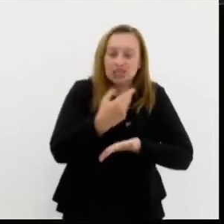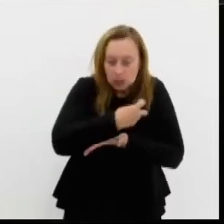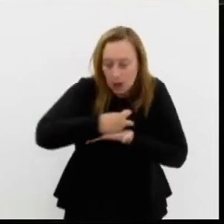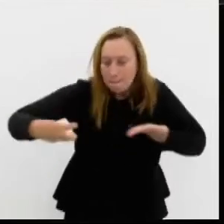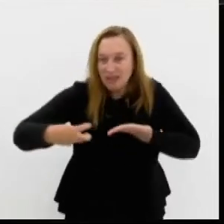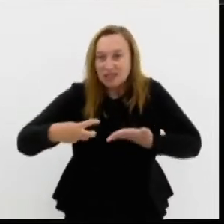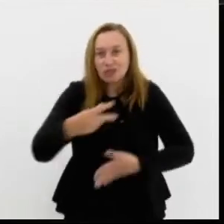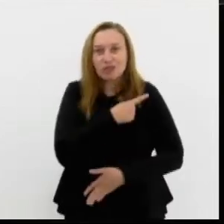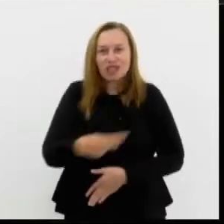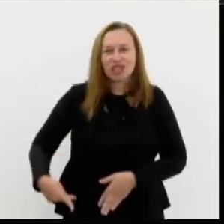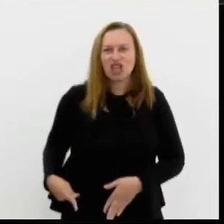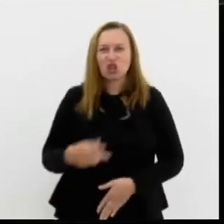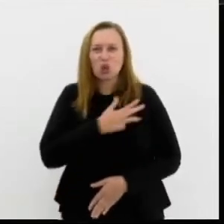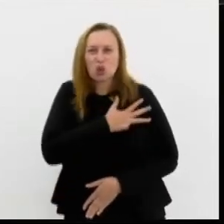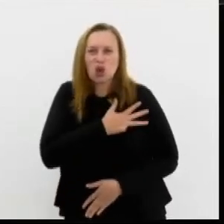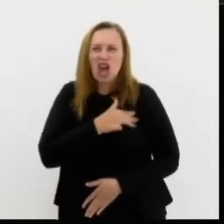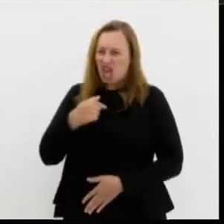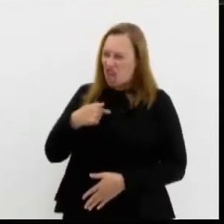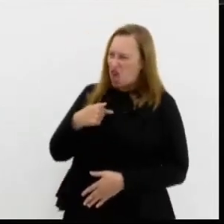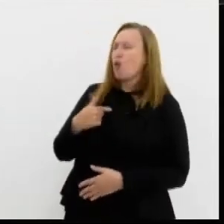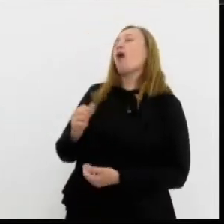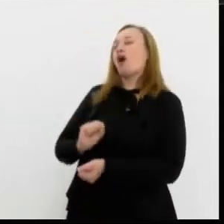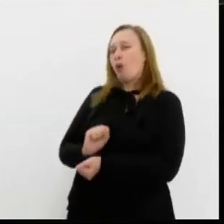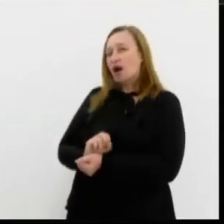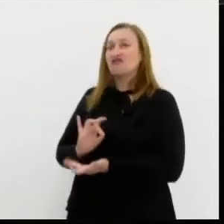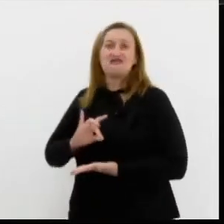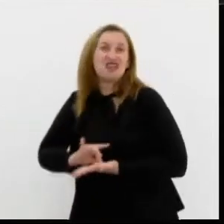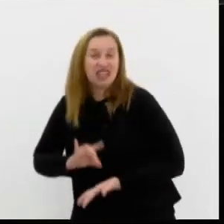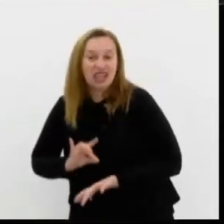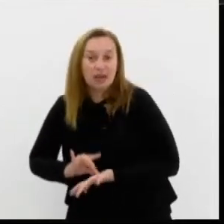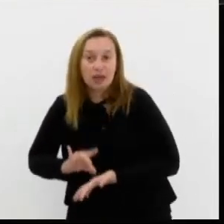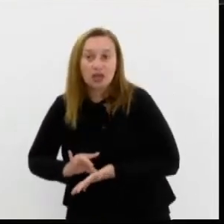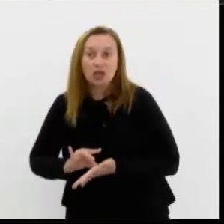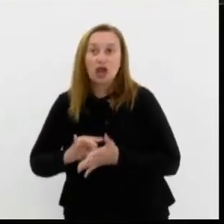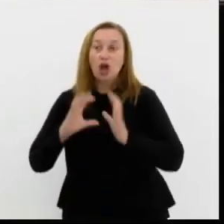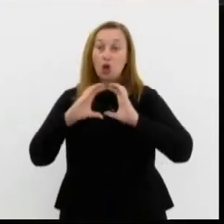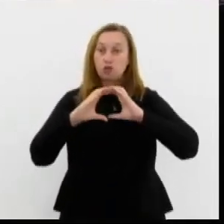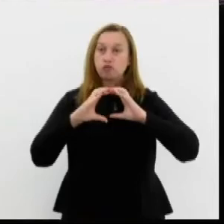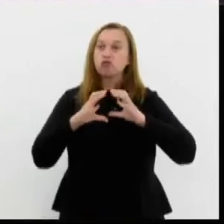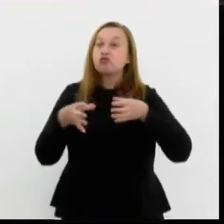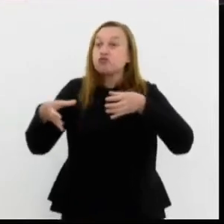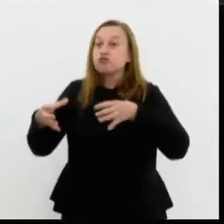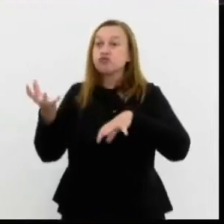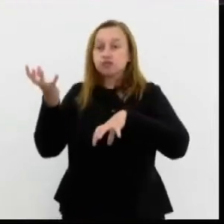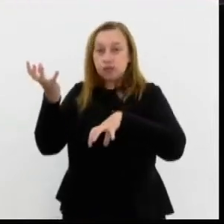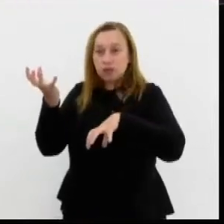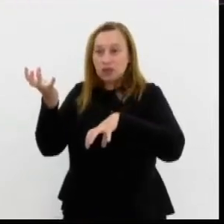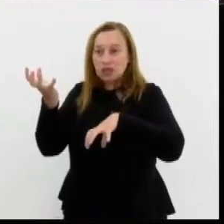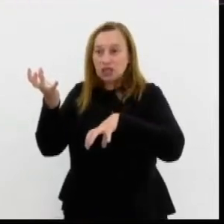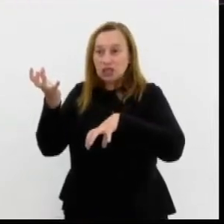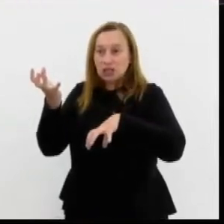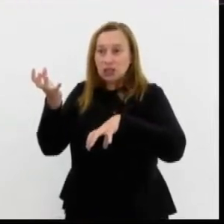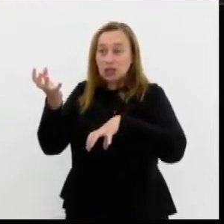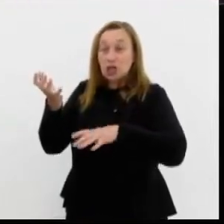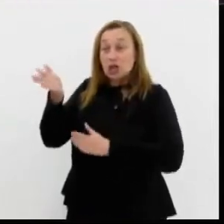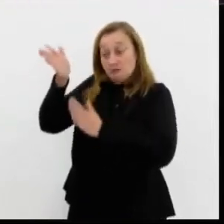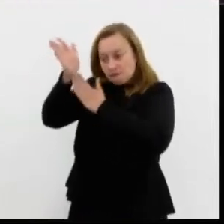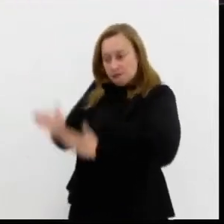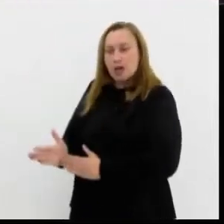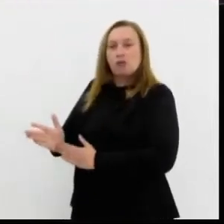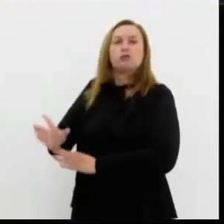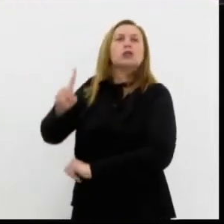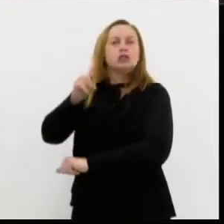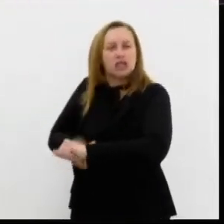presidente Lula. E eu espero sinceramente que o Congresso Nacional seja duríssimo nesse